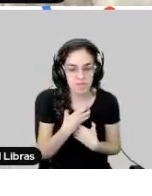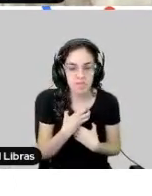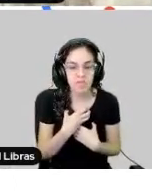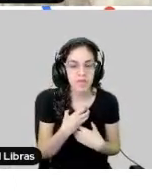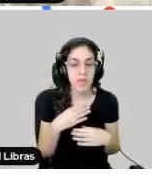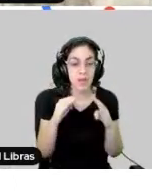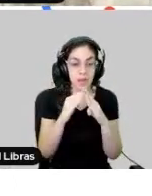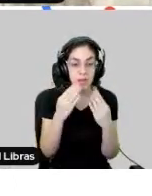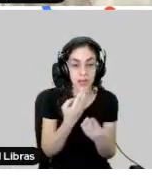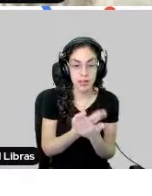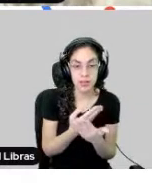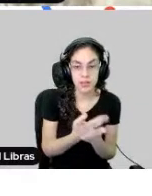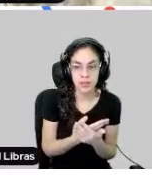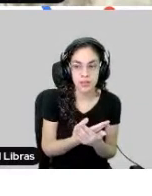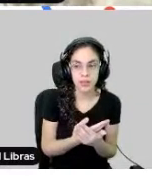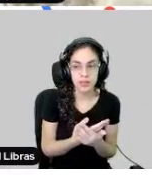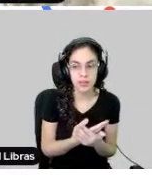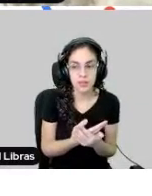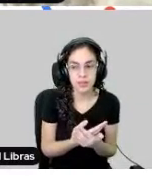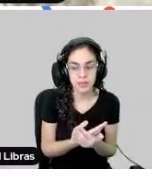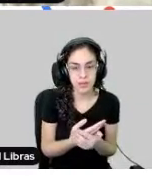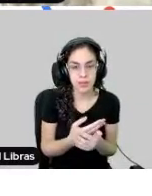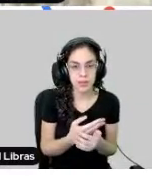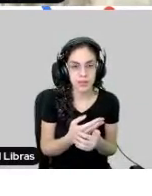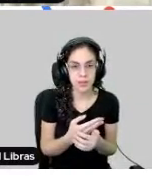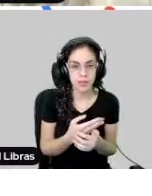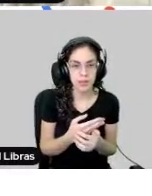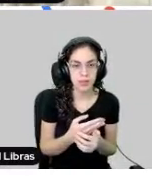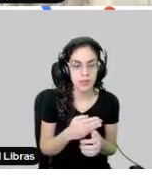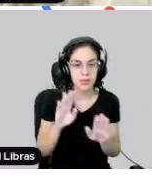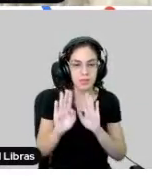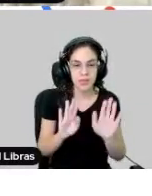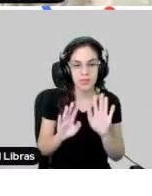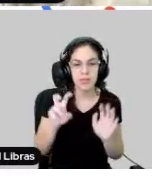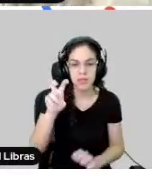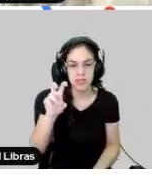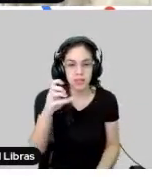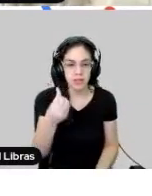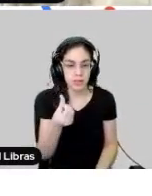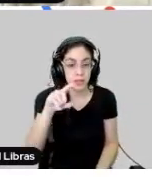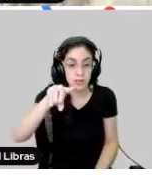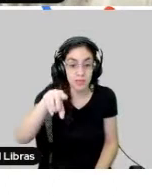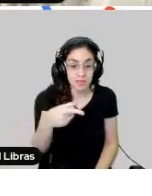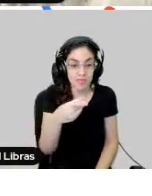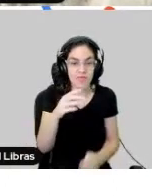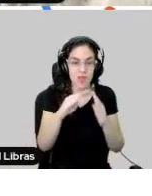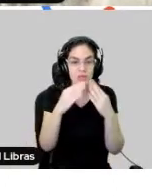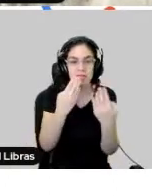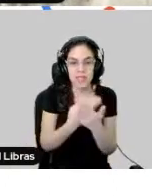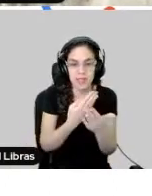sala de aula. Nisso, a gente acaba gerando em torno de 5, 6 mil salas por dia, né?